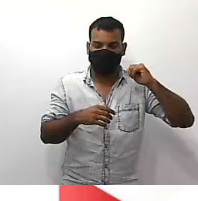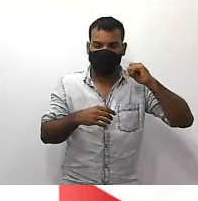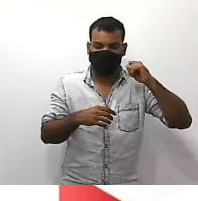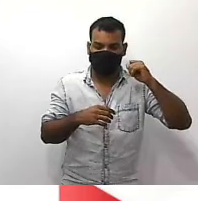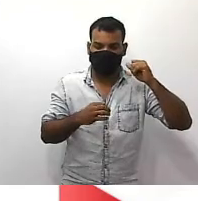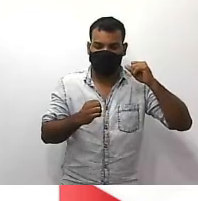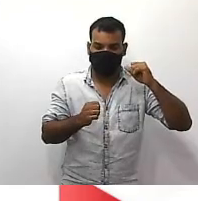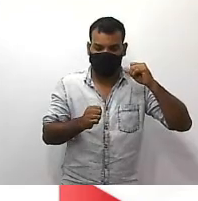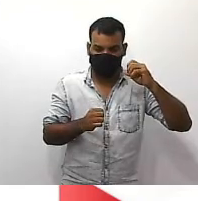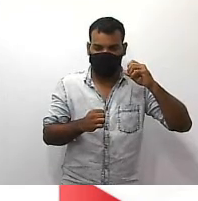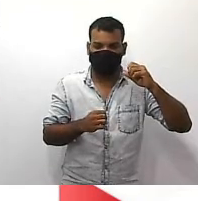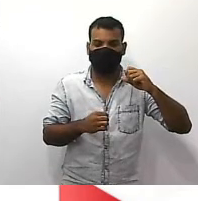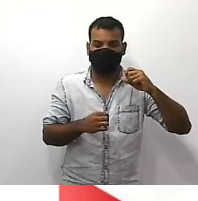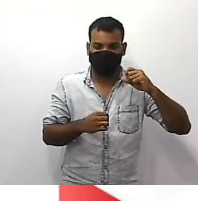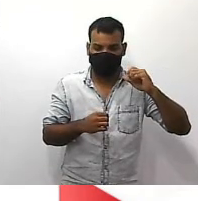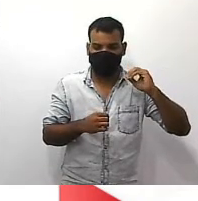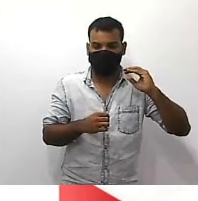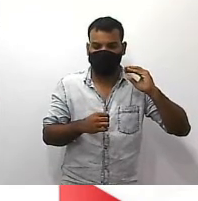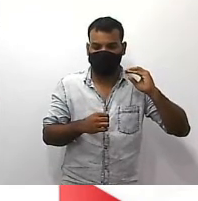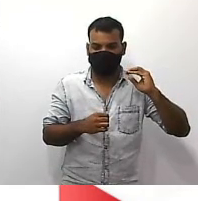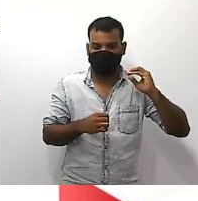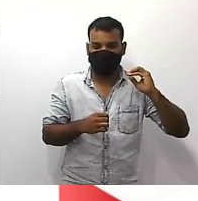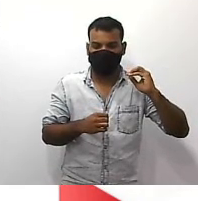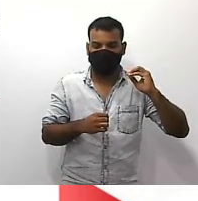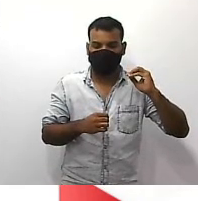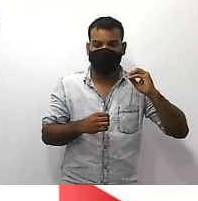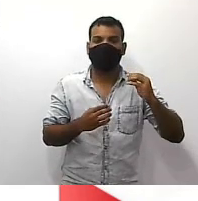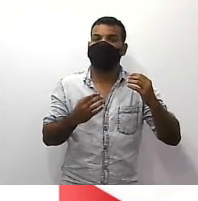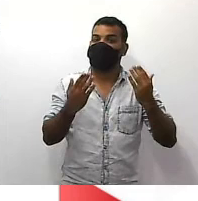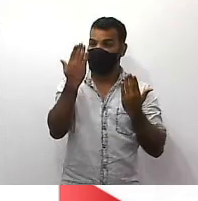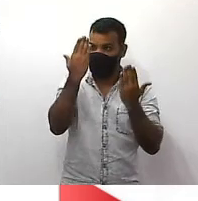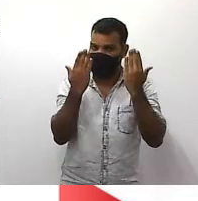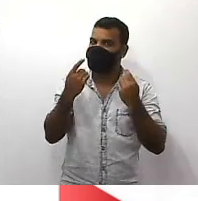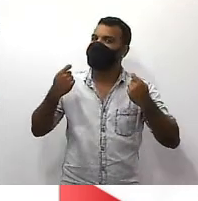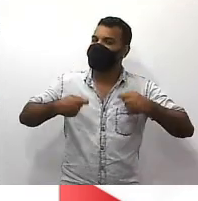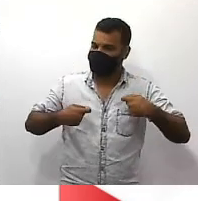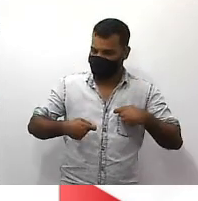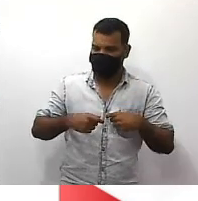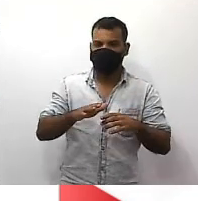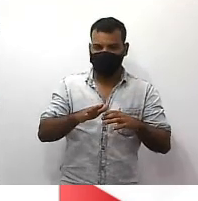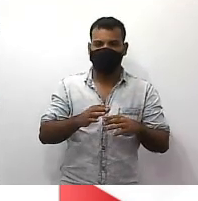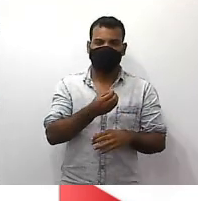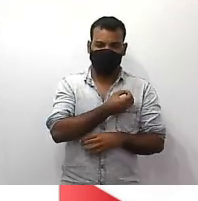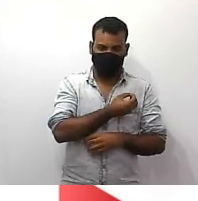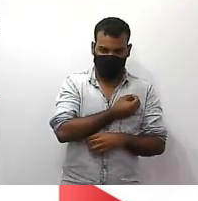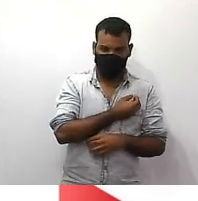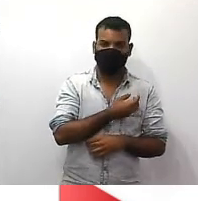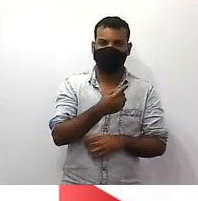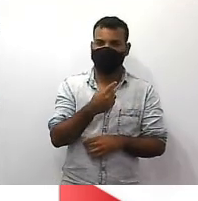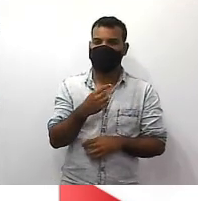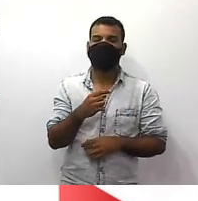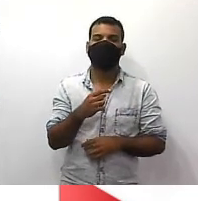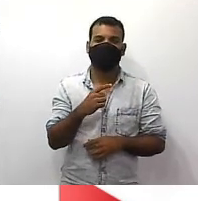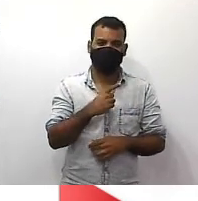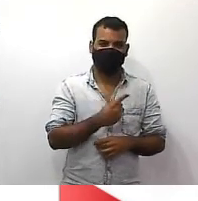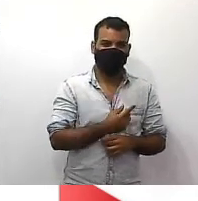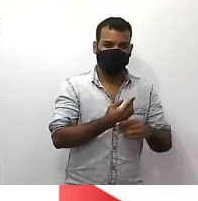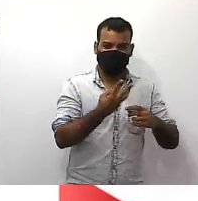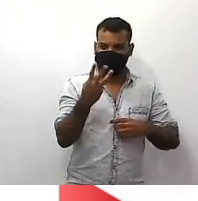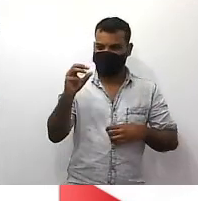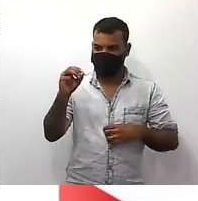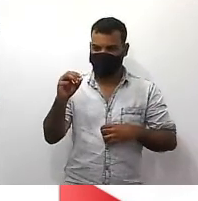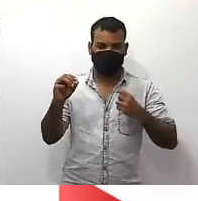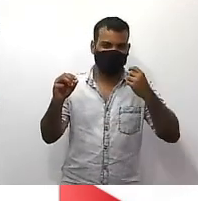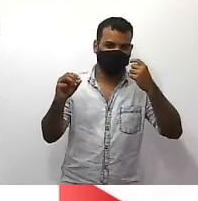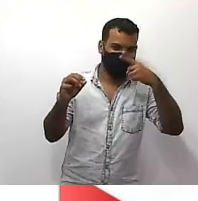slide devagarinho ó resolução precisamos comparar a fração das horas extras com a carga